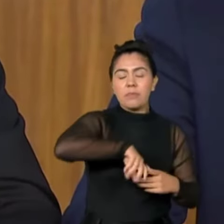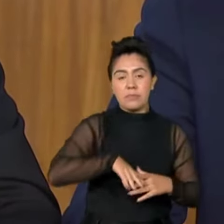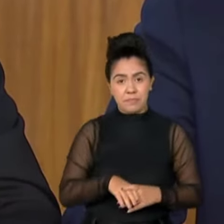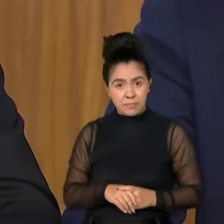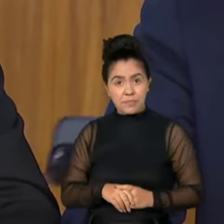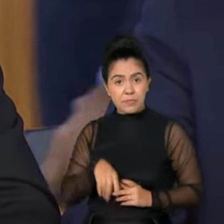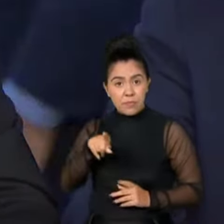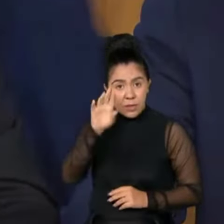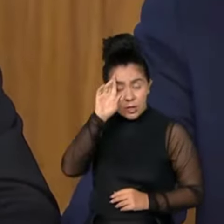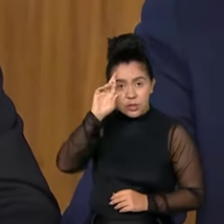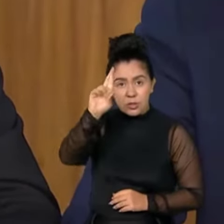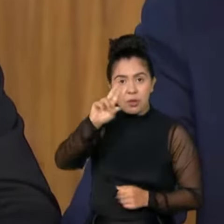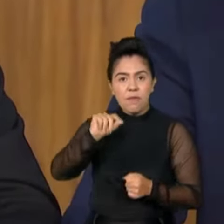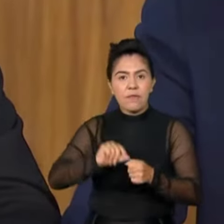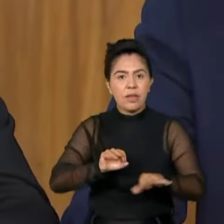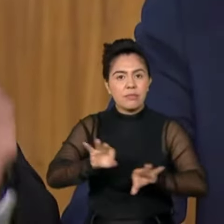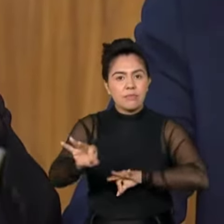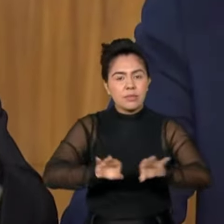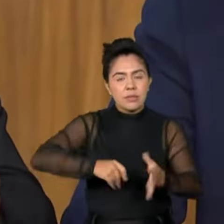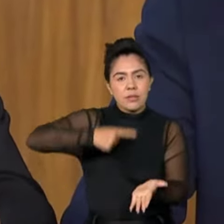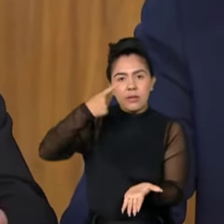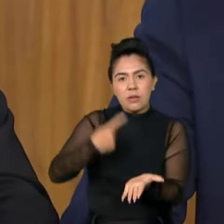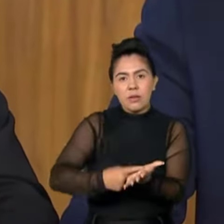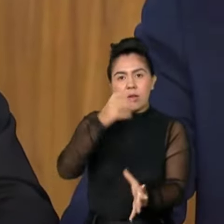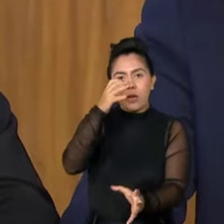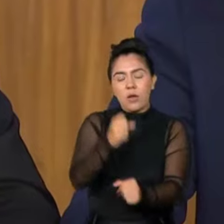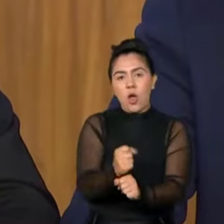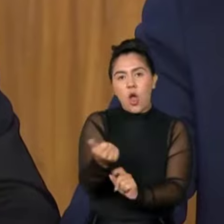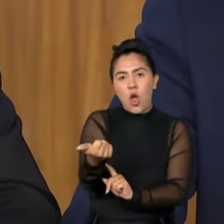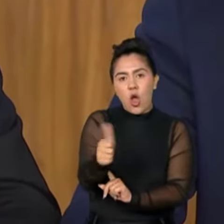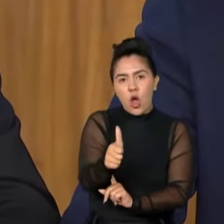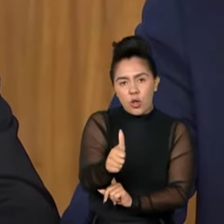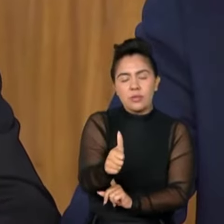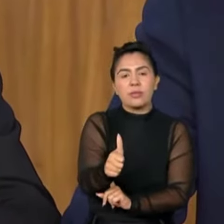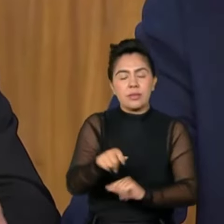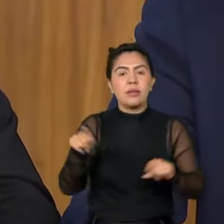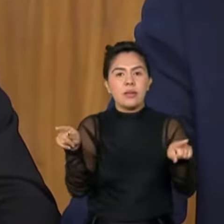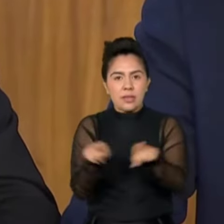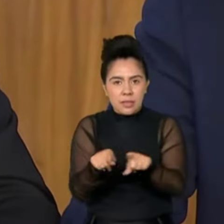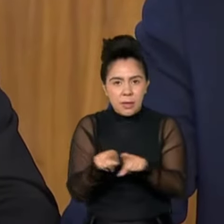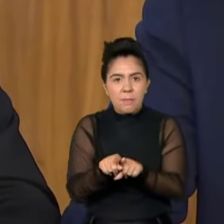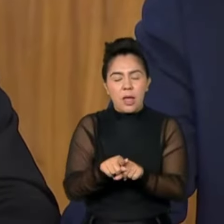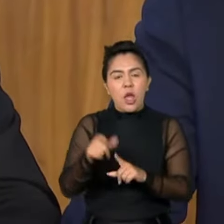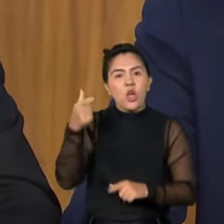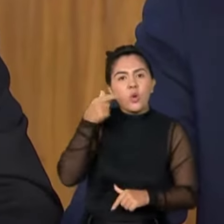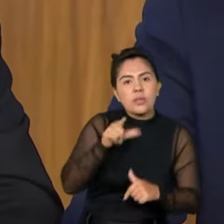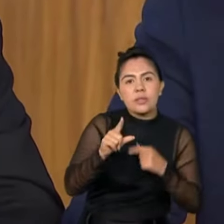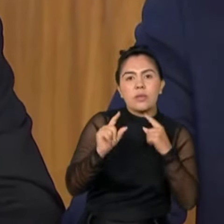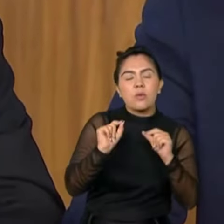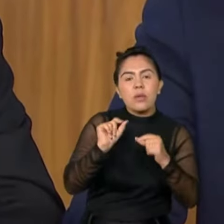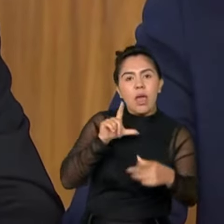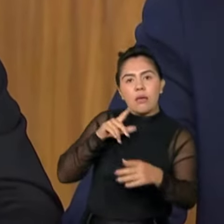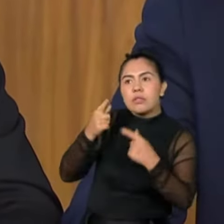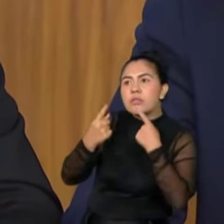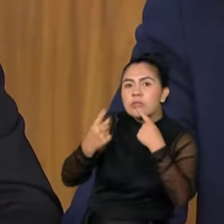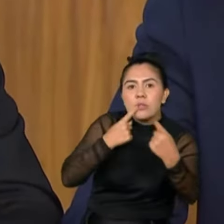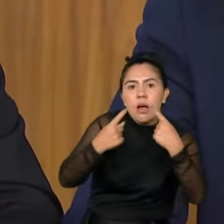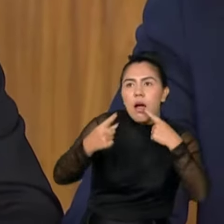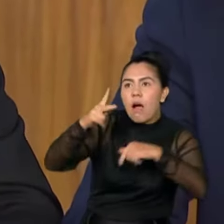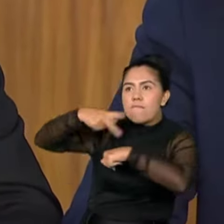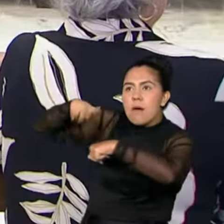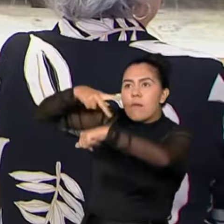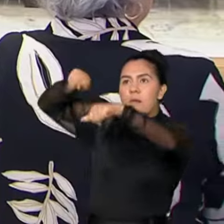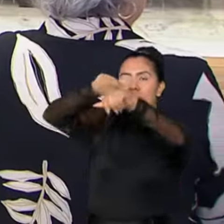11 encontros empresariais Trouxe de volta a diplomacia presidencial Que o Brasil tinha perdido nos últimos anos O Brasil